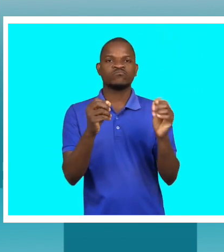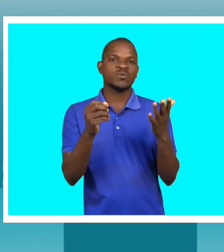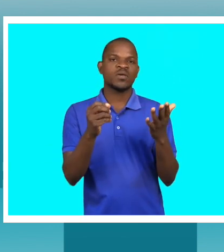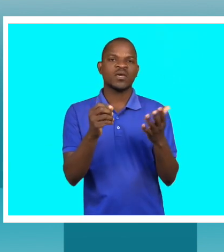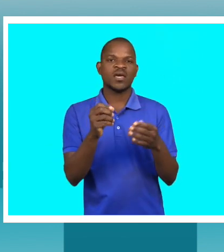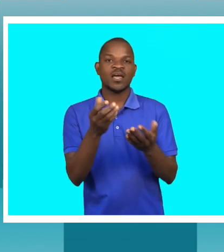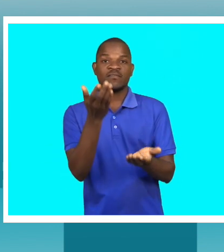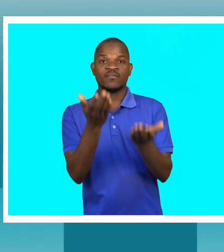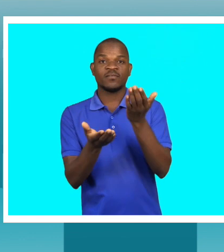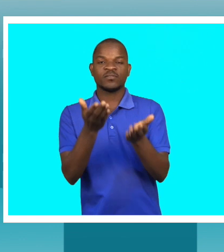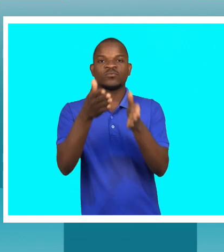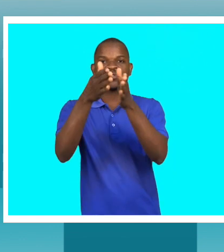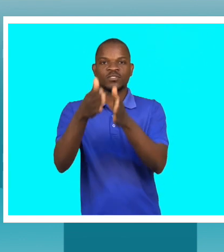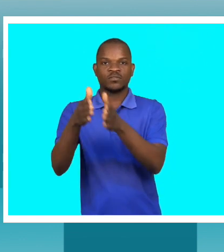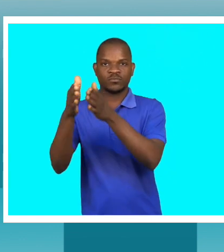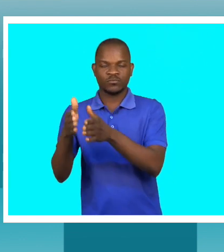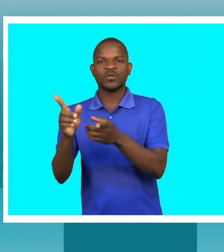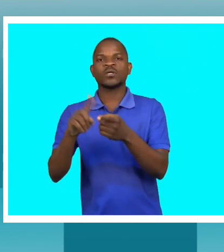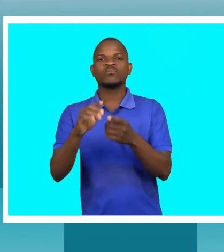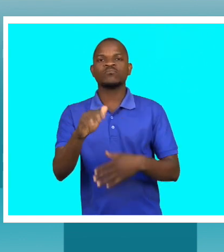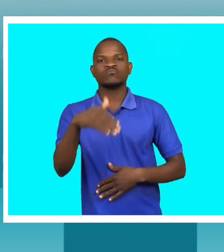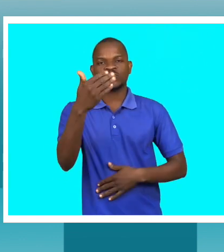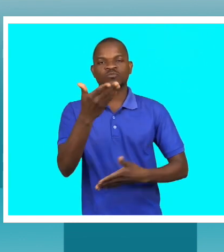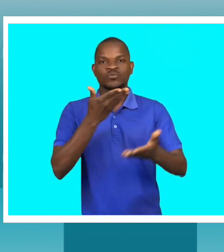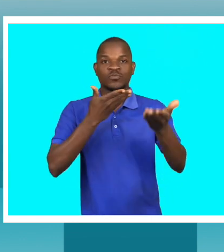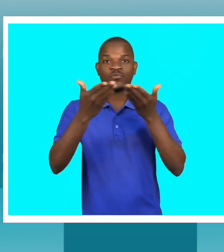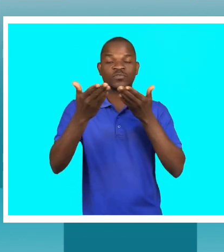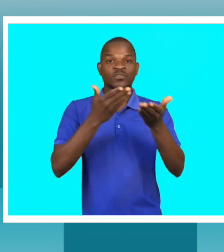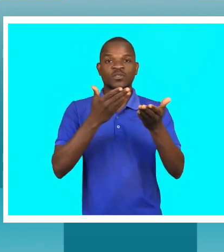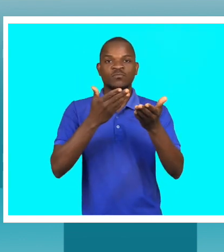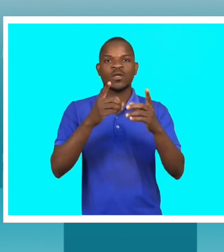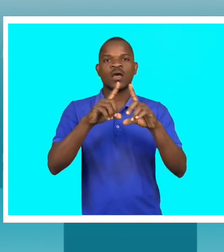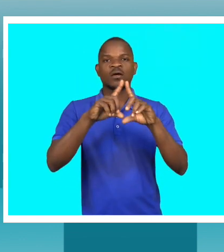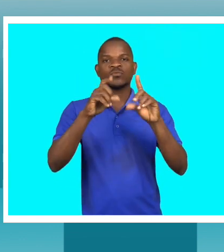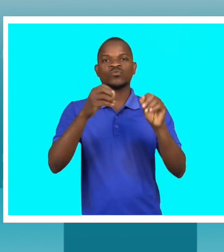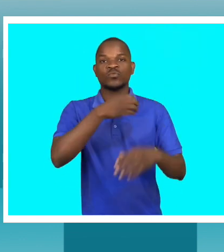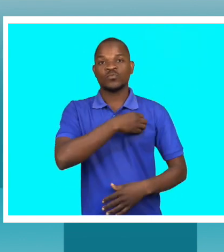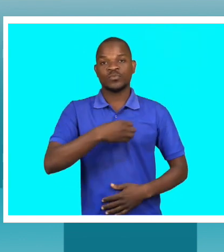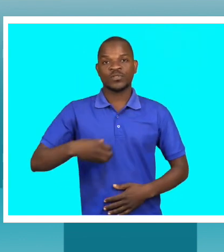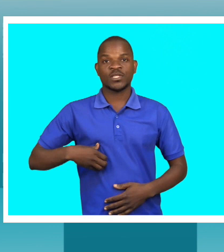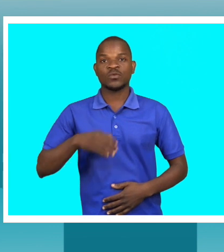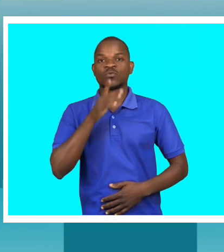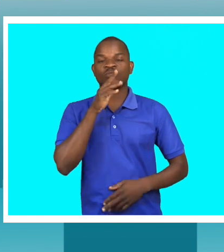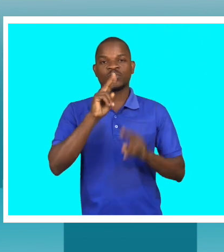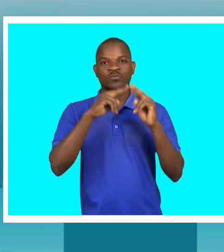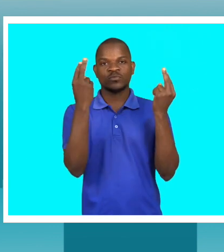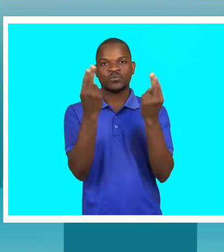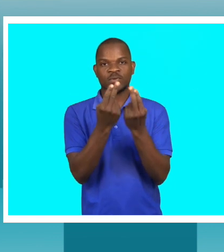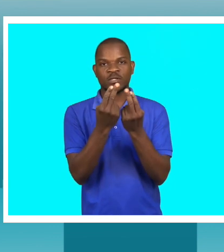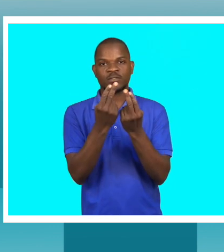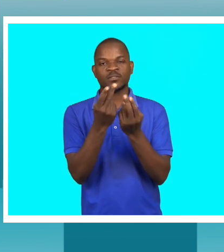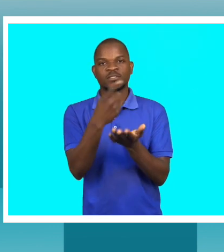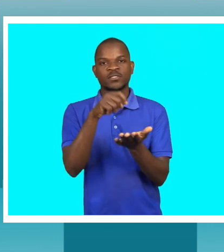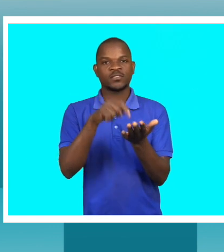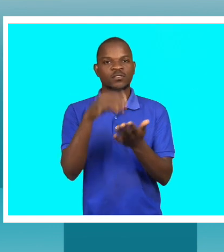munícipes não só e vamos conversar também com o presidente da autarquia de Ximóio não só